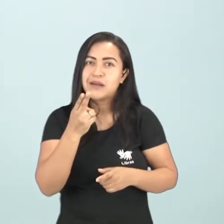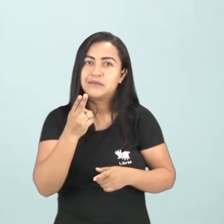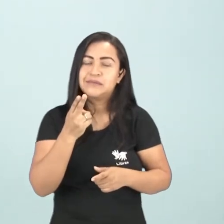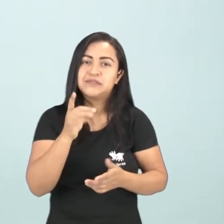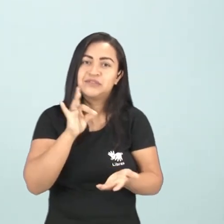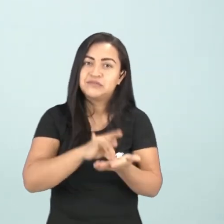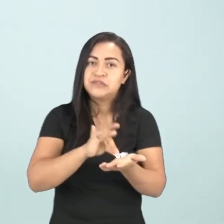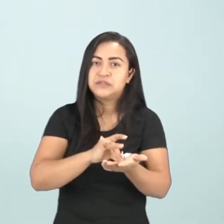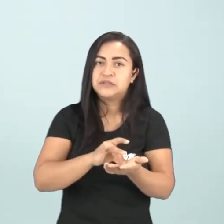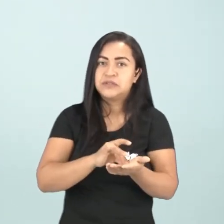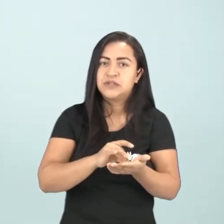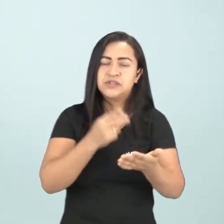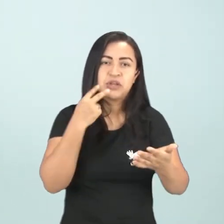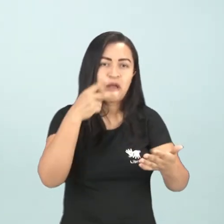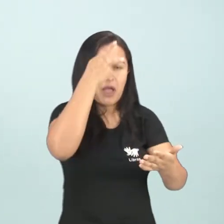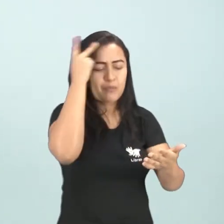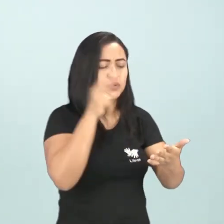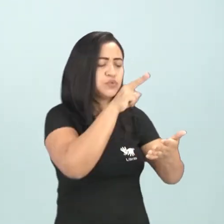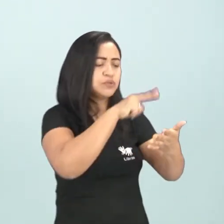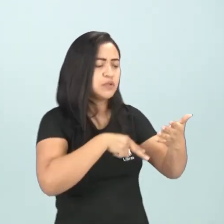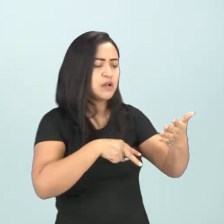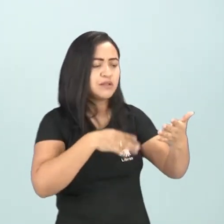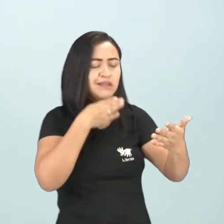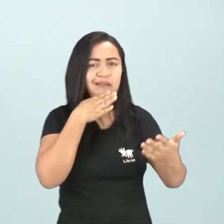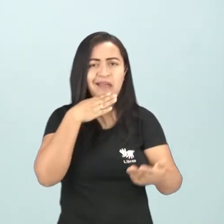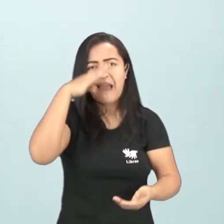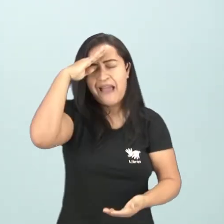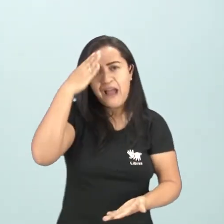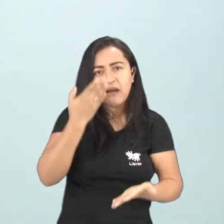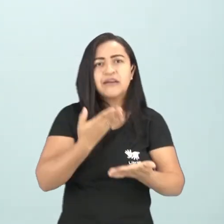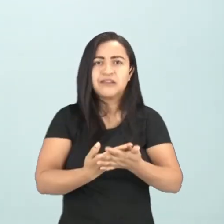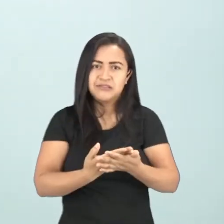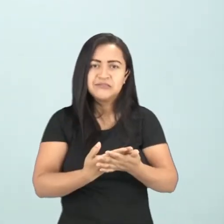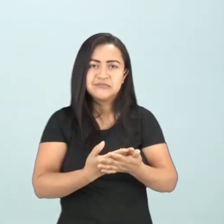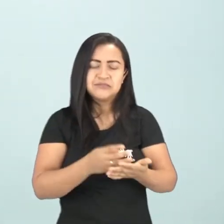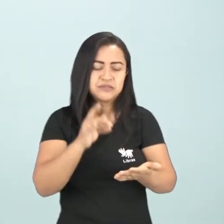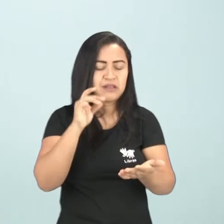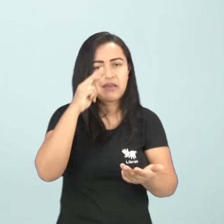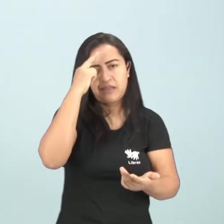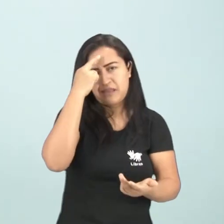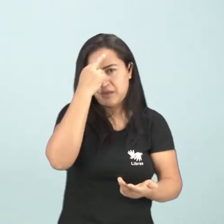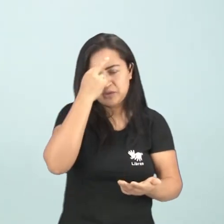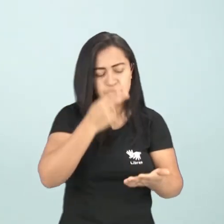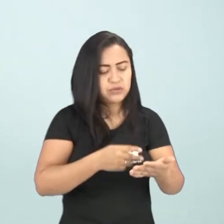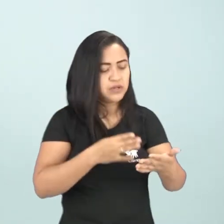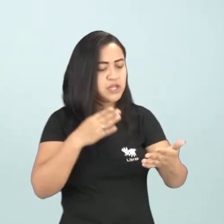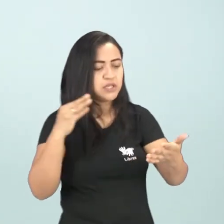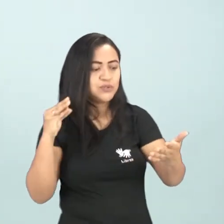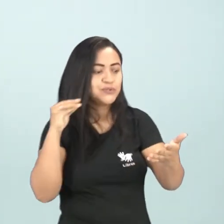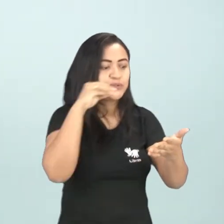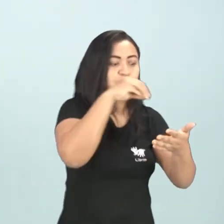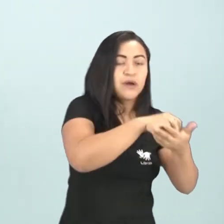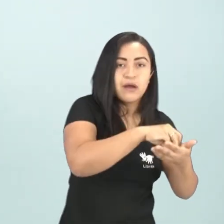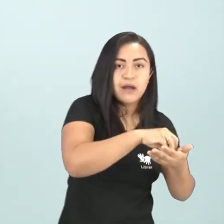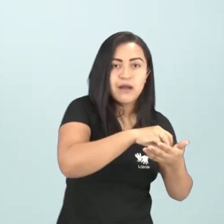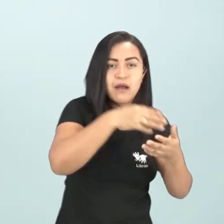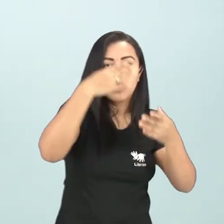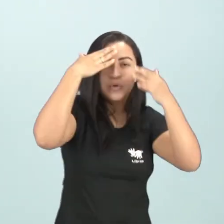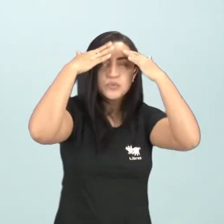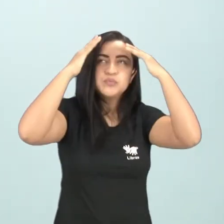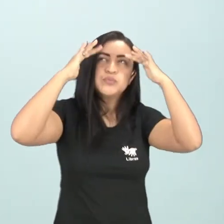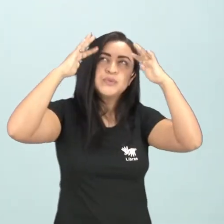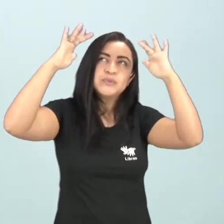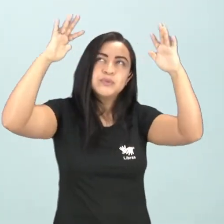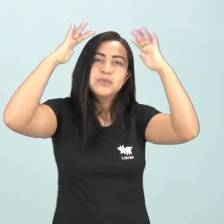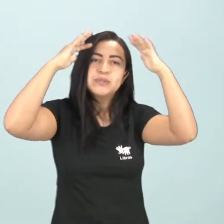história, ele tem que acreditar naqueles fatos. Pode ser, por exemplo, um romance ali dentro, no mundo animal, mas a gente vai se